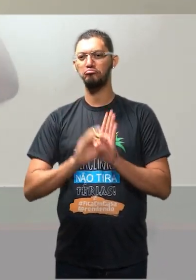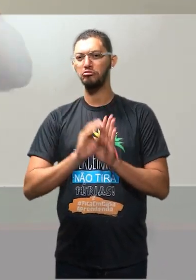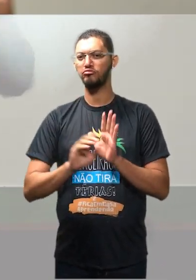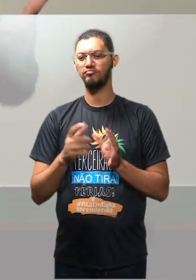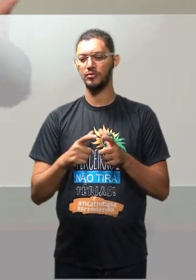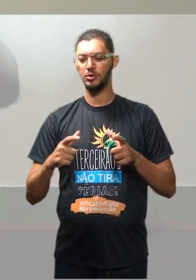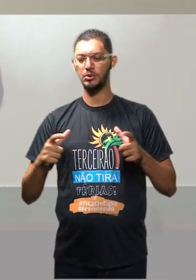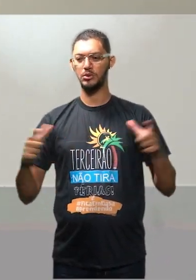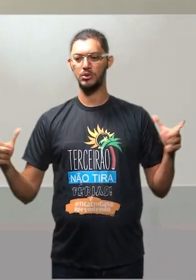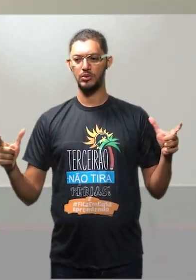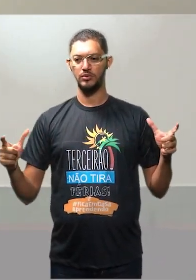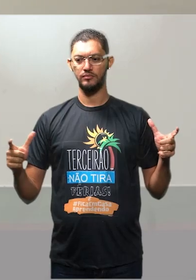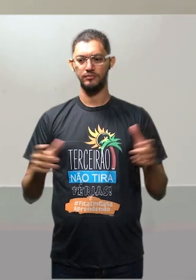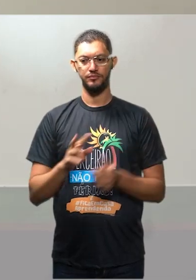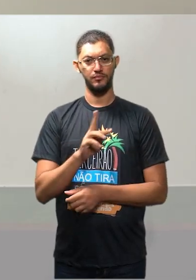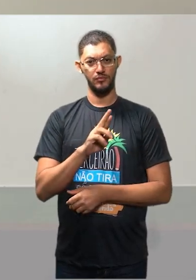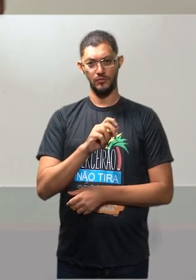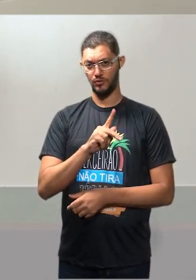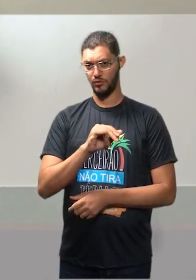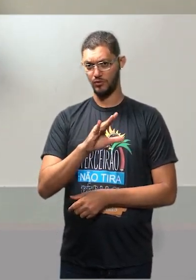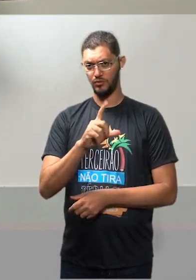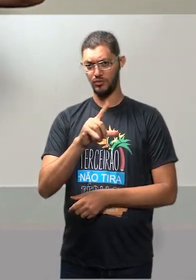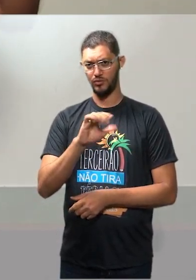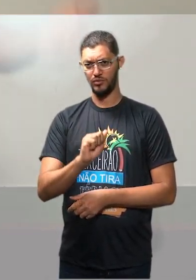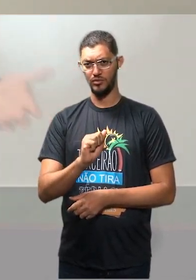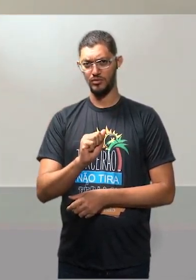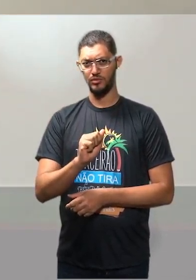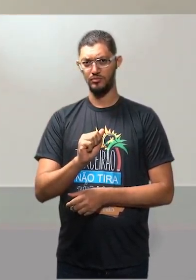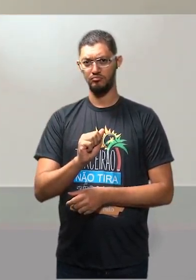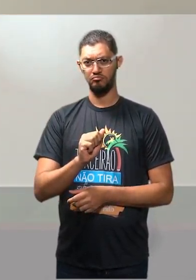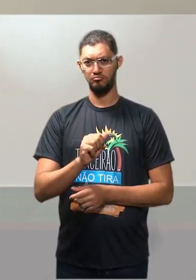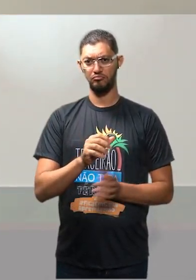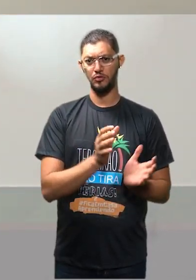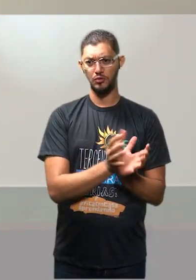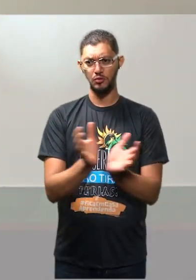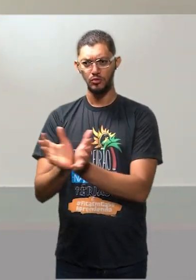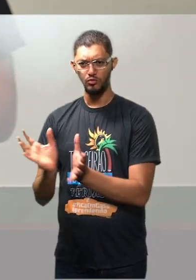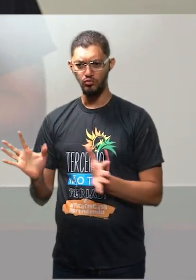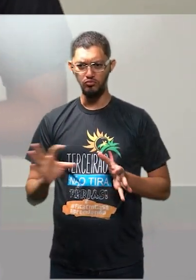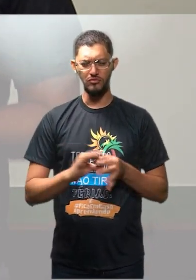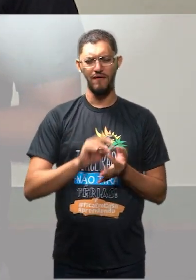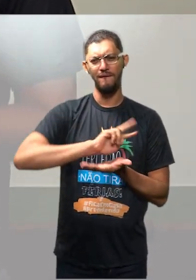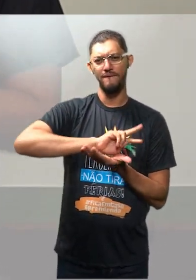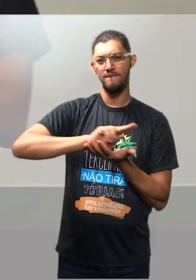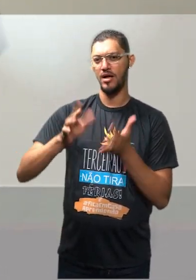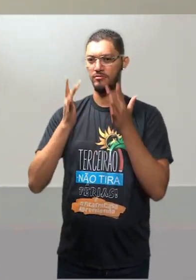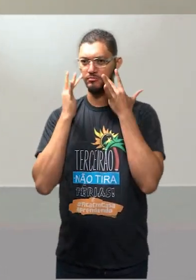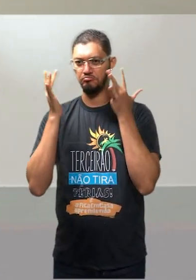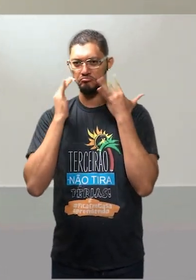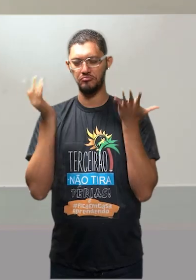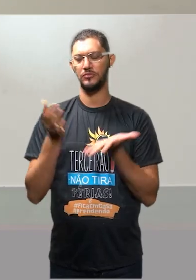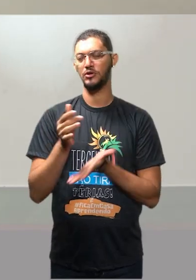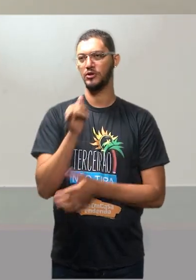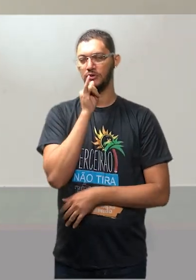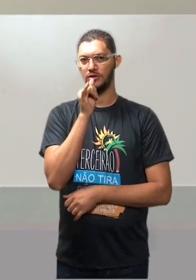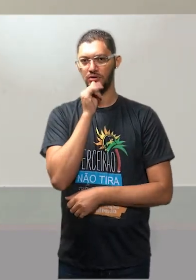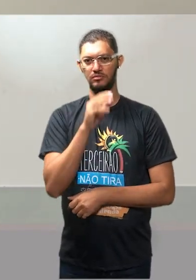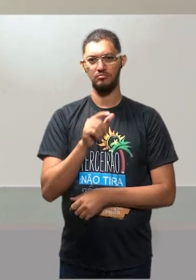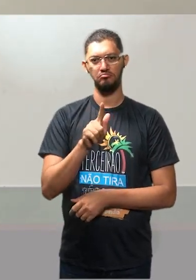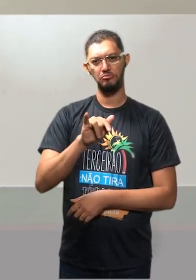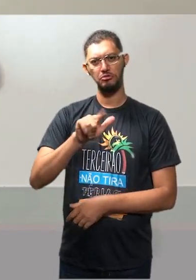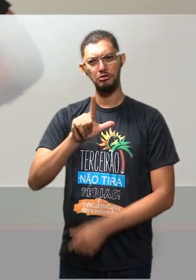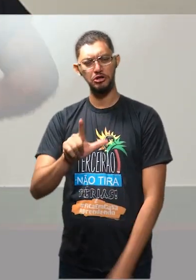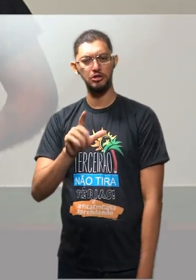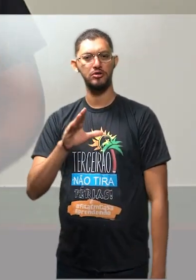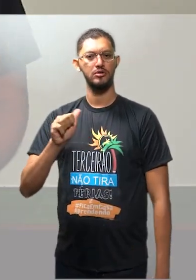Tropicália é um ramo da MPB no qual você tem o quê? Você tem o Gil, Gilberto Gil. Você tem ali o Caetano